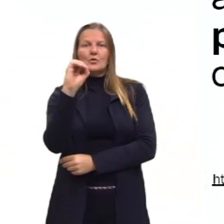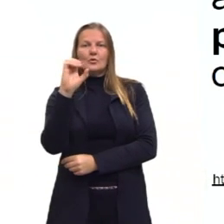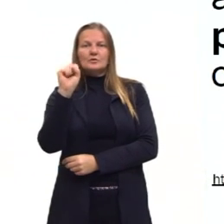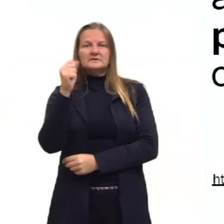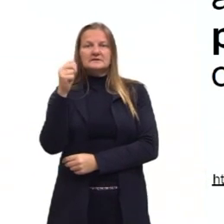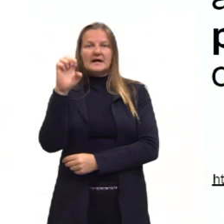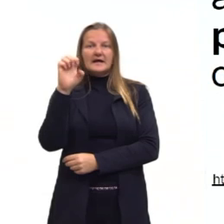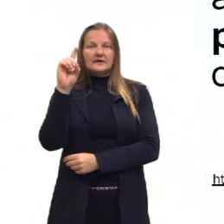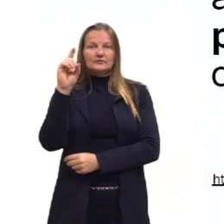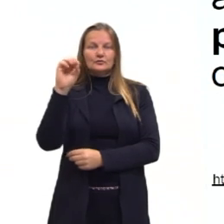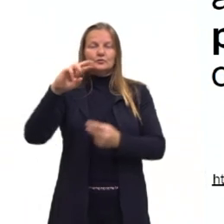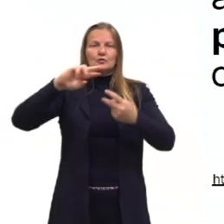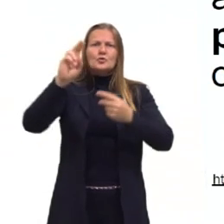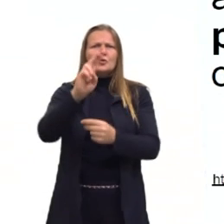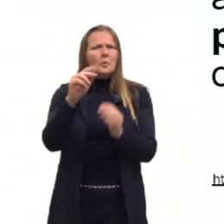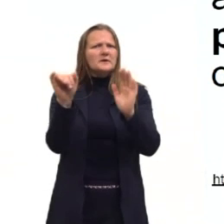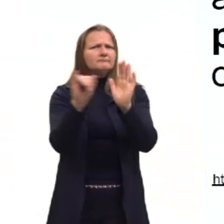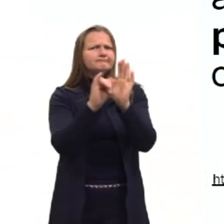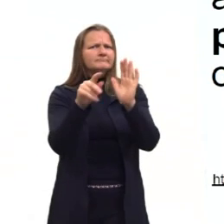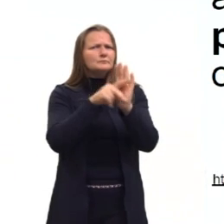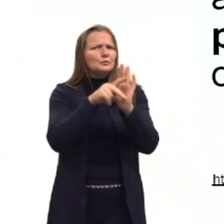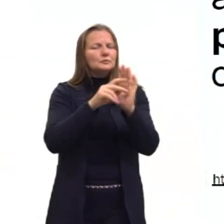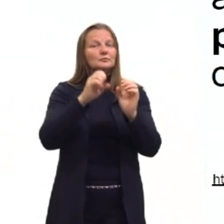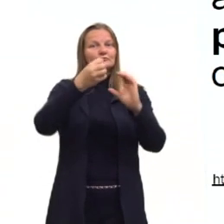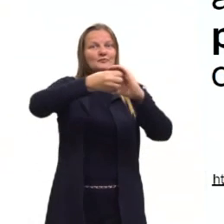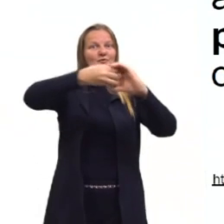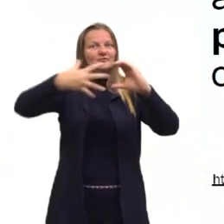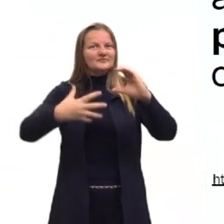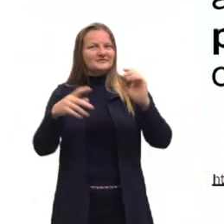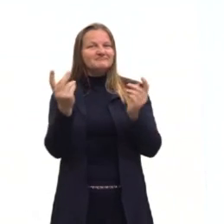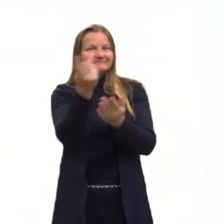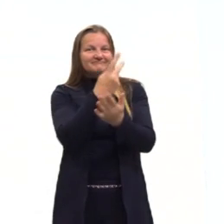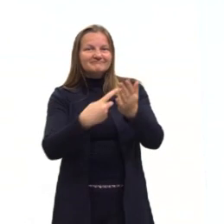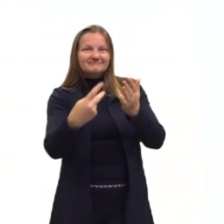ver o porquê desses nomes e vamos ver essas figuras então.